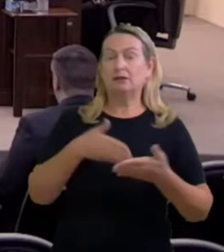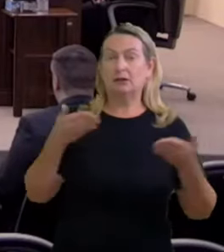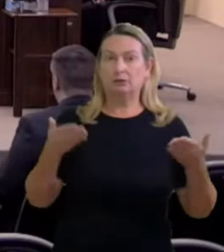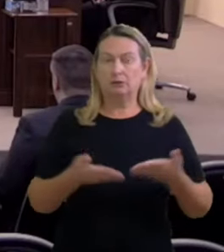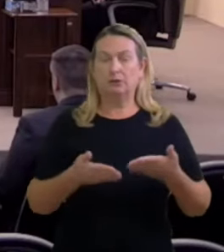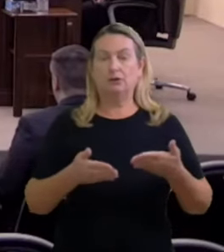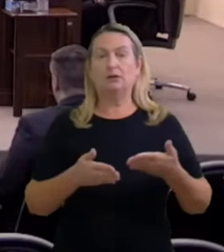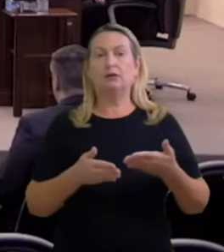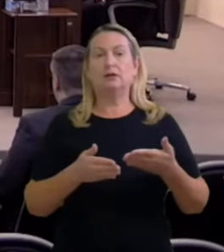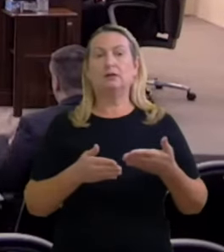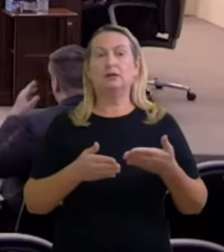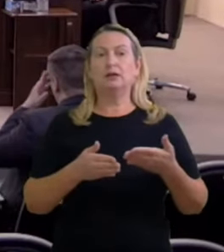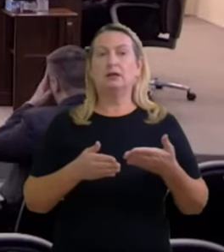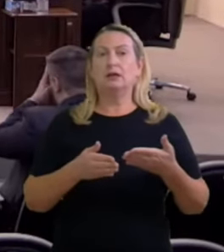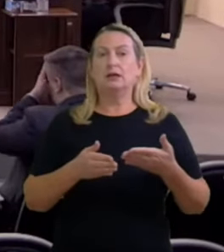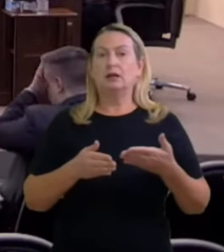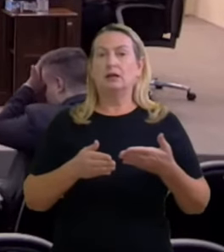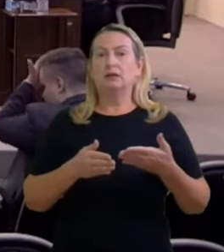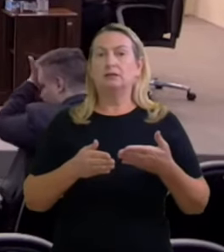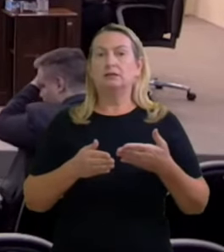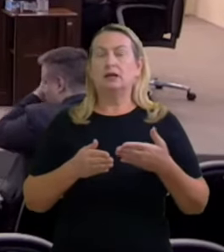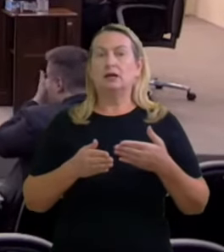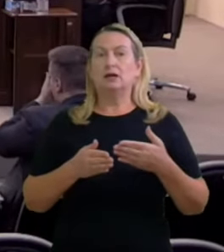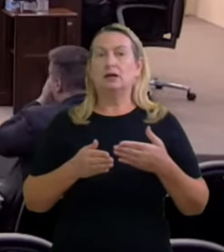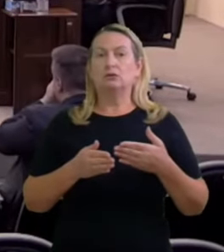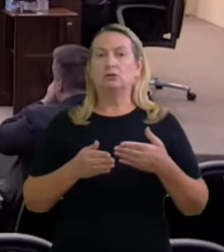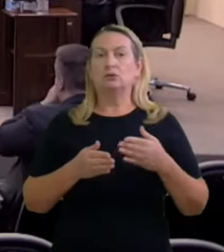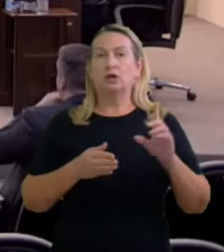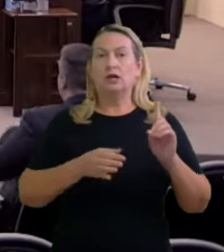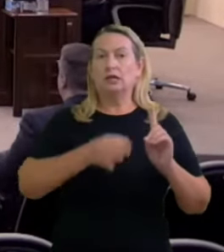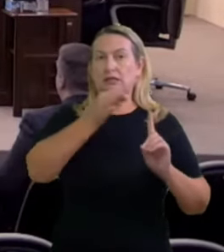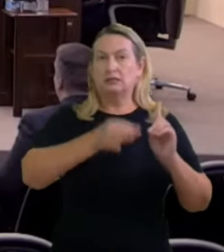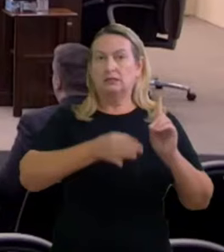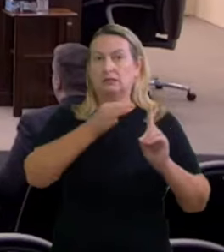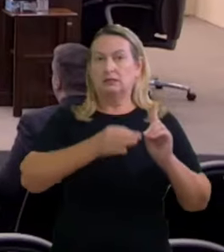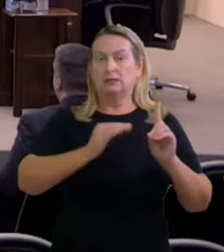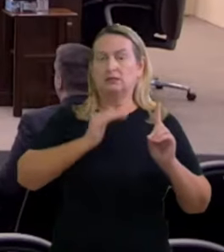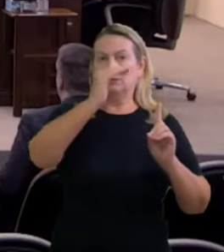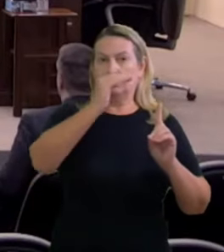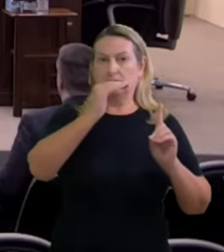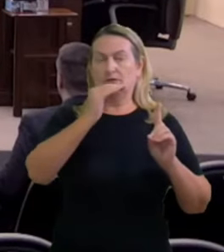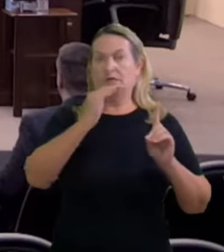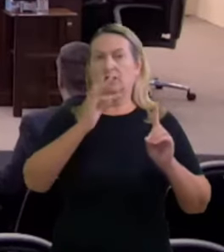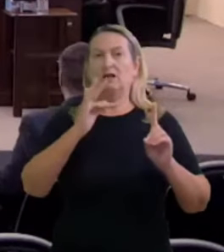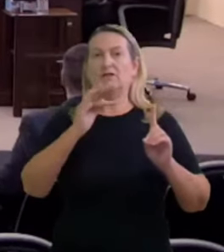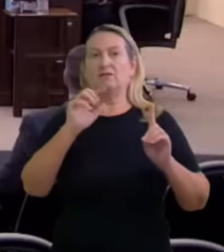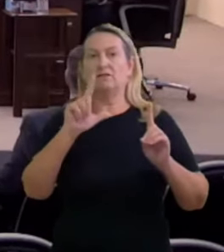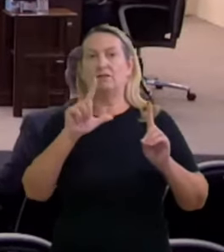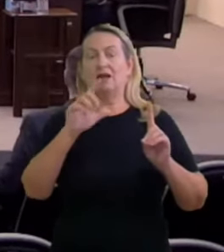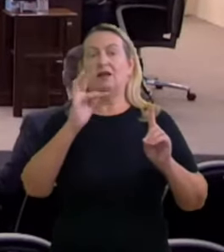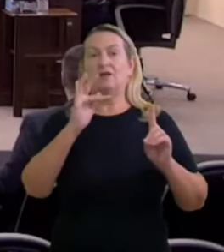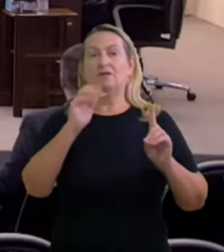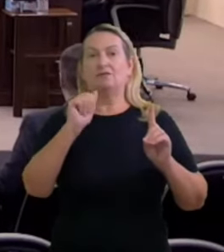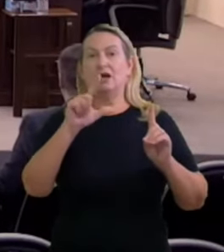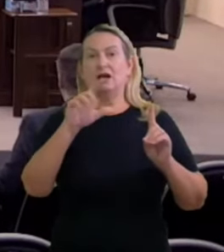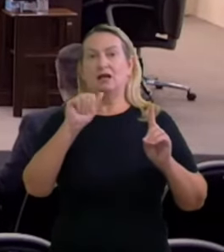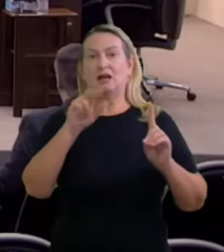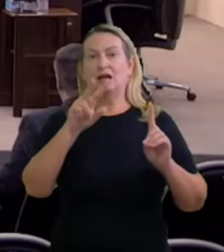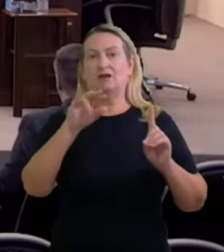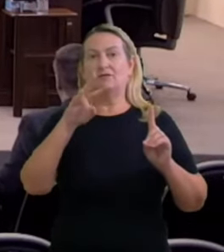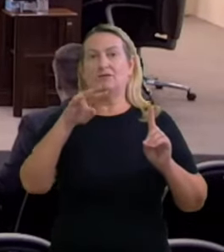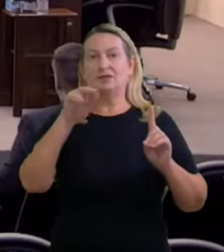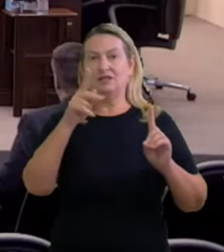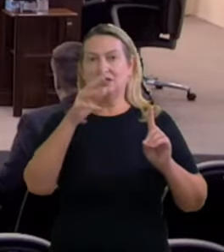o parcial do julgamento é o desembargador Luciano Carrasco Falavinha Sousa votando pela improcedência